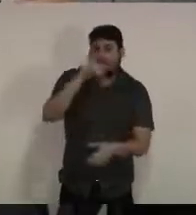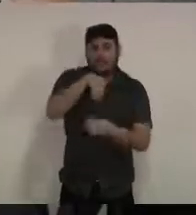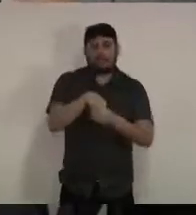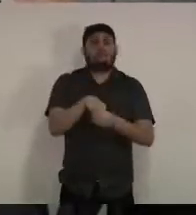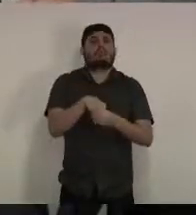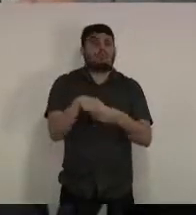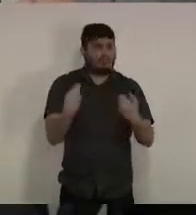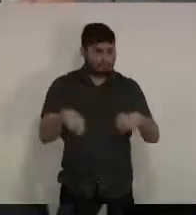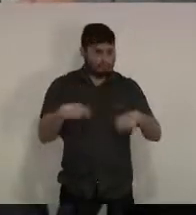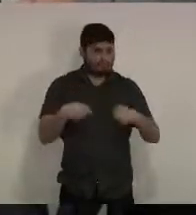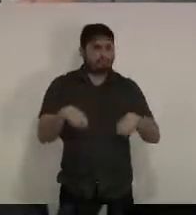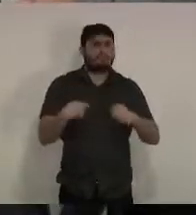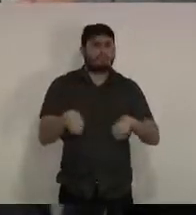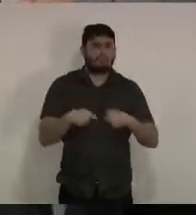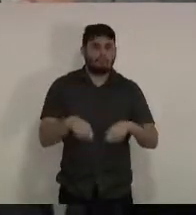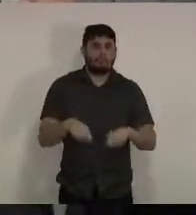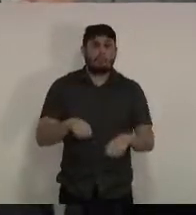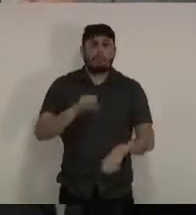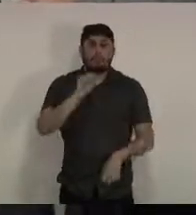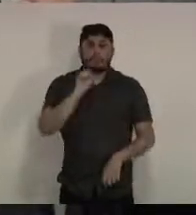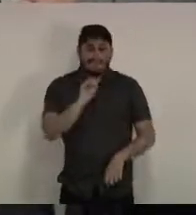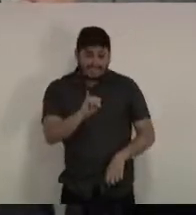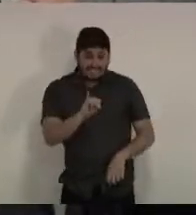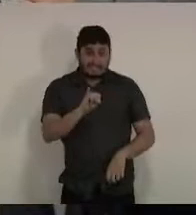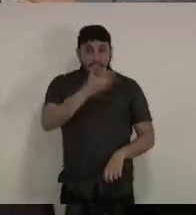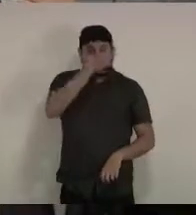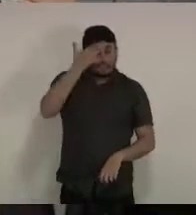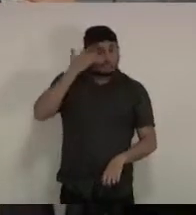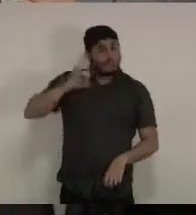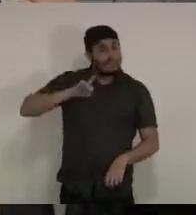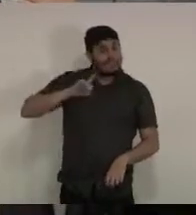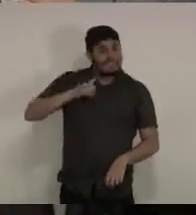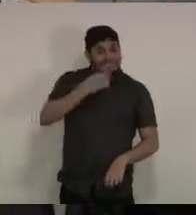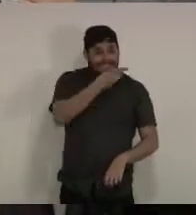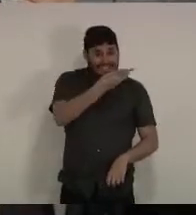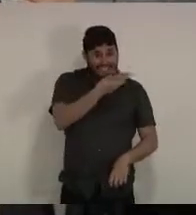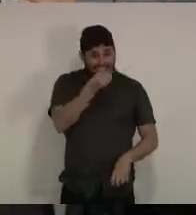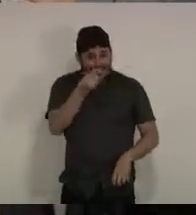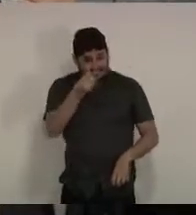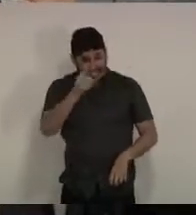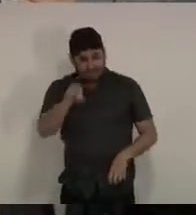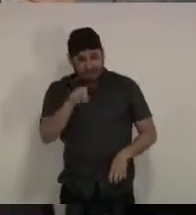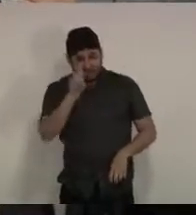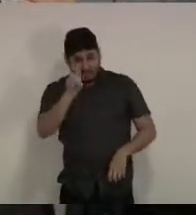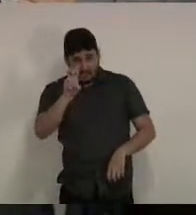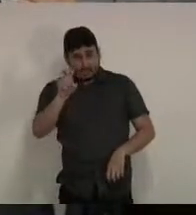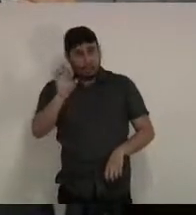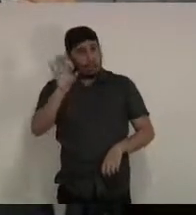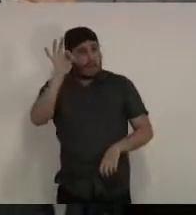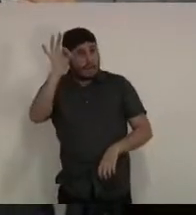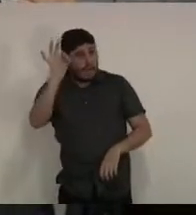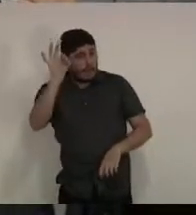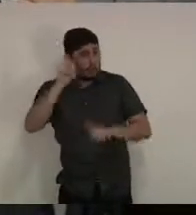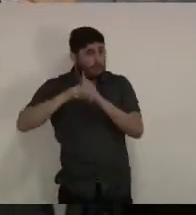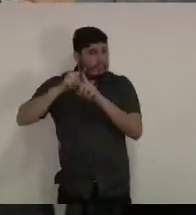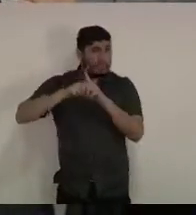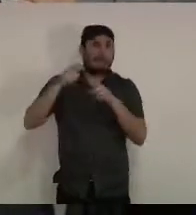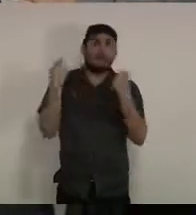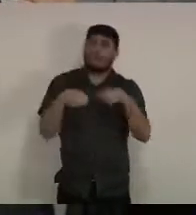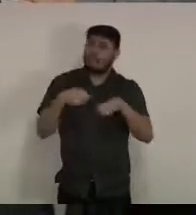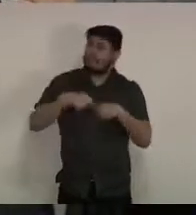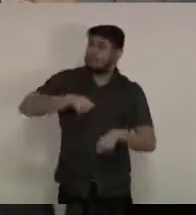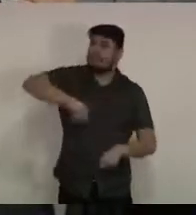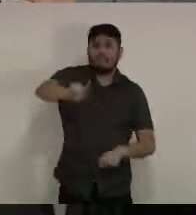seu trabalho e aqueles que apresentarem mais de 36 graus e meio serão encaminhados diretamente para casa e também